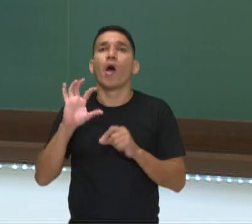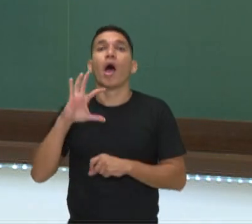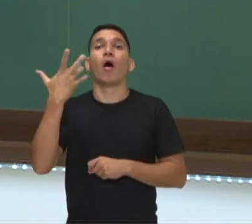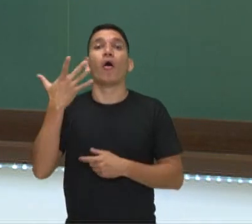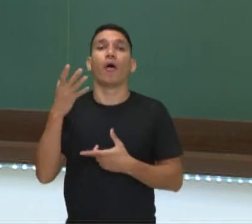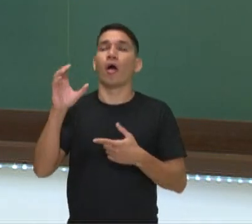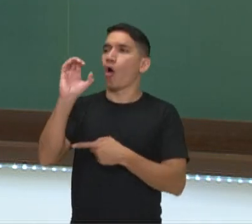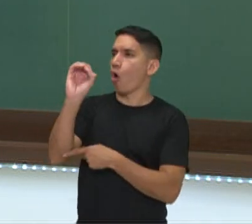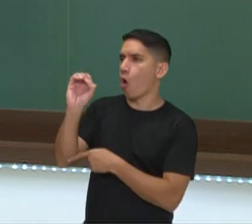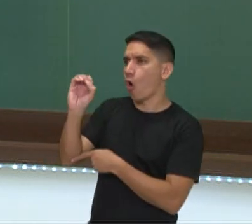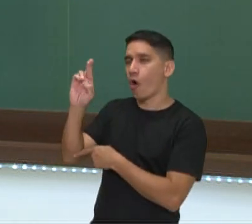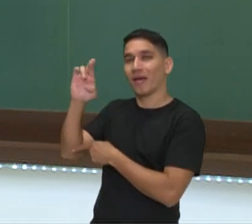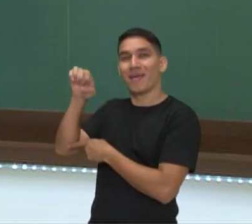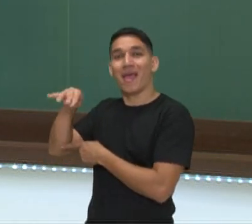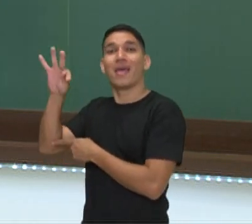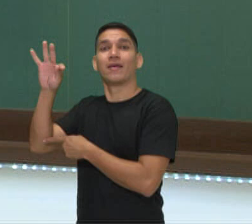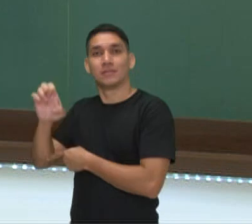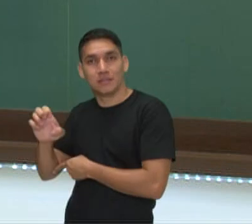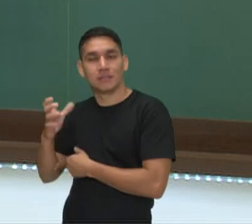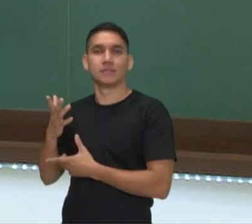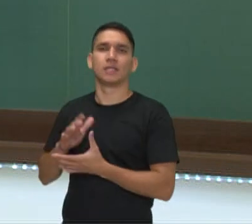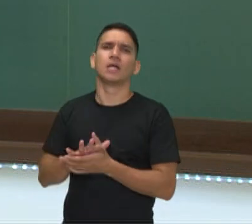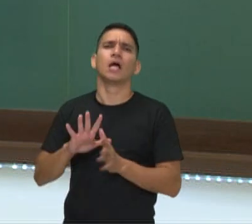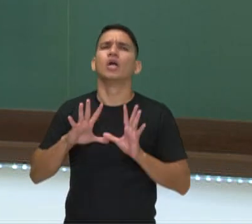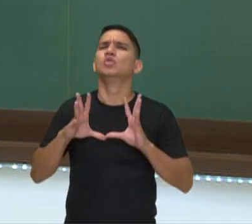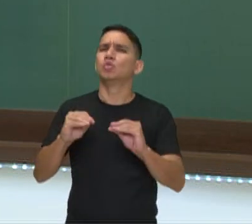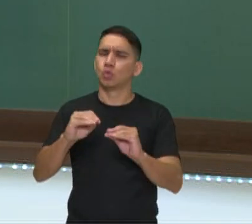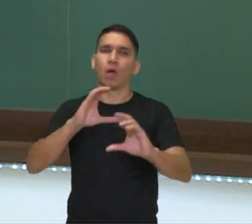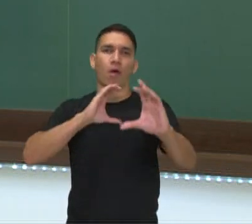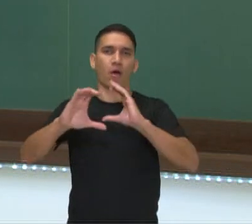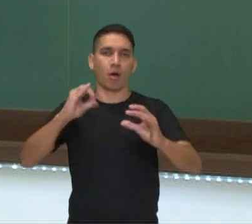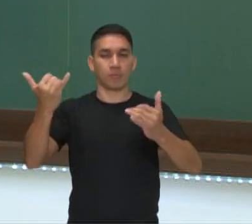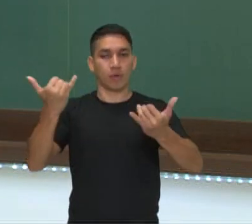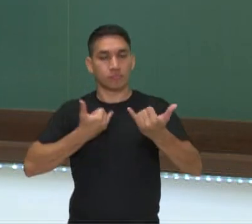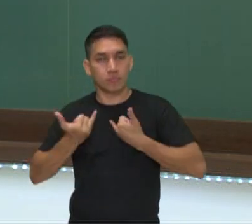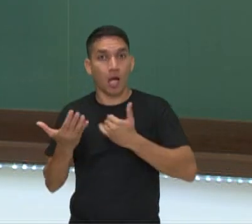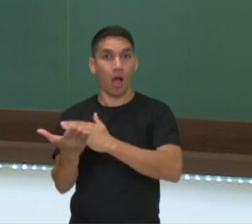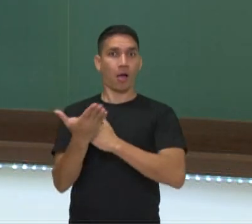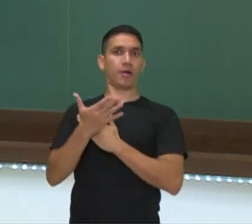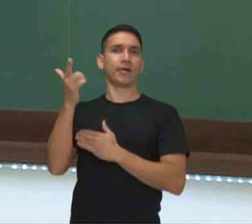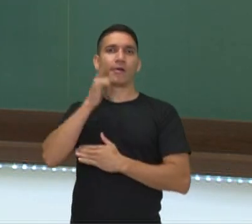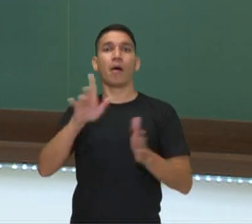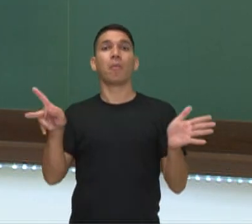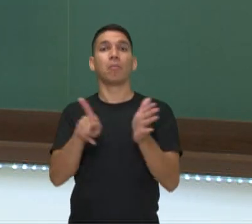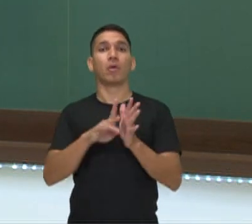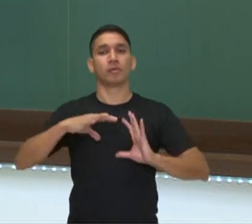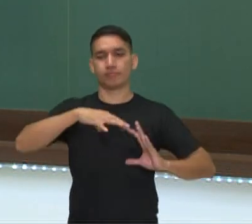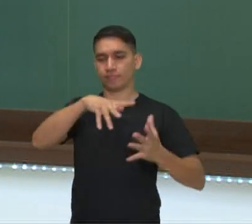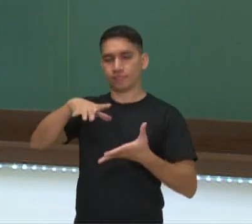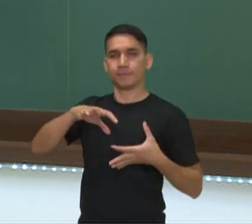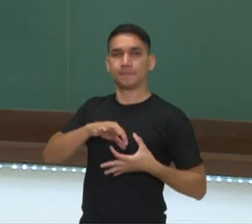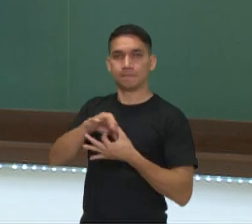no Oriente Médio, tudo isso, a comunicação vai nos favorecer em relação a essa globalização.